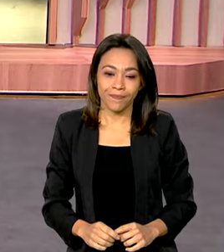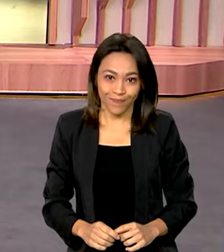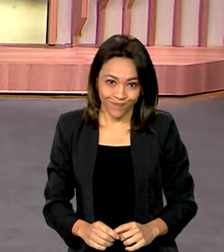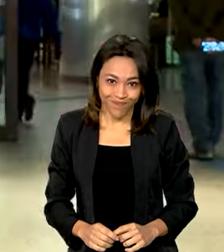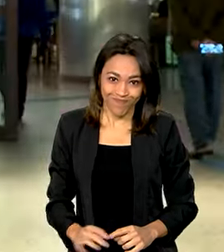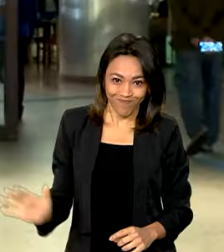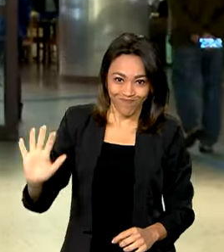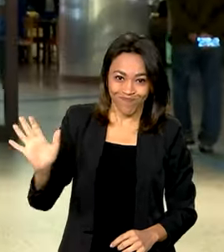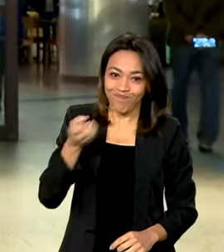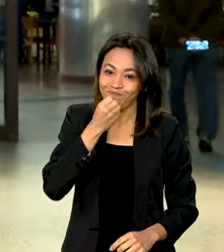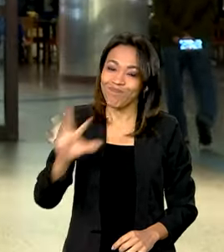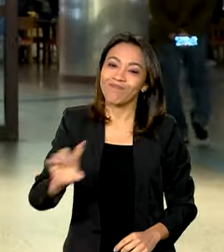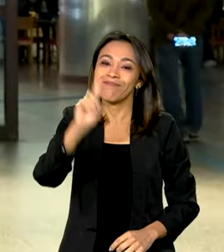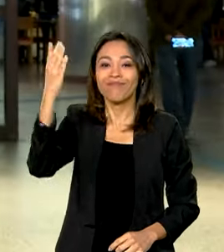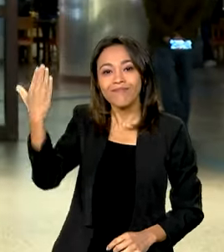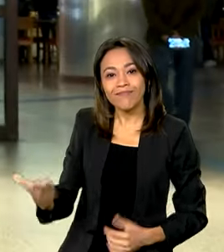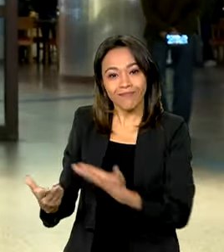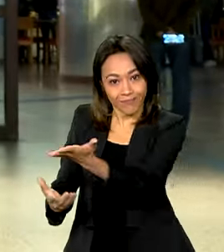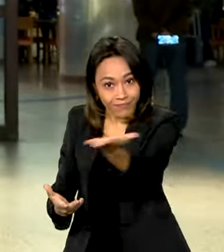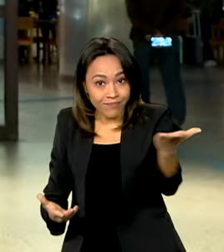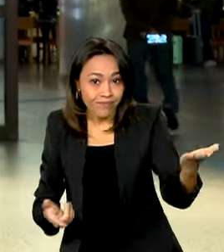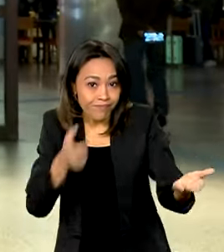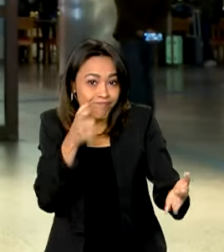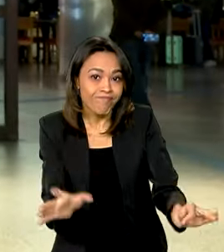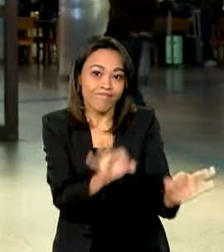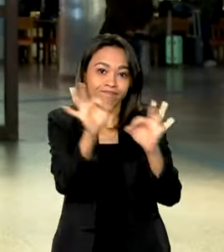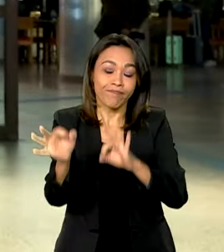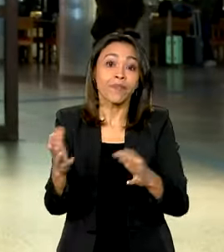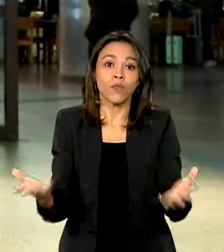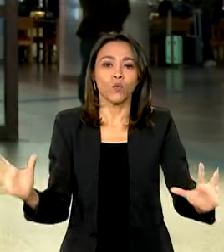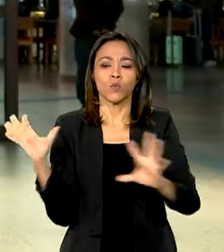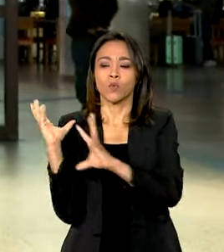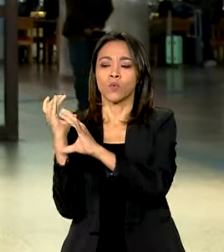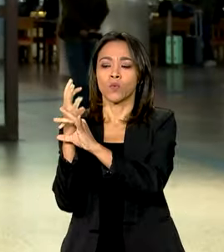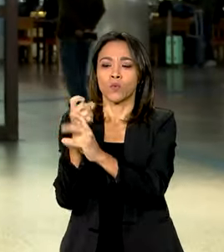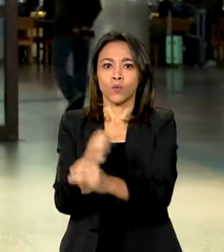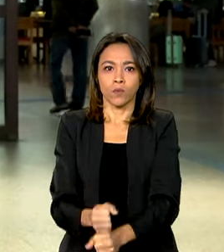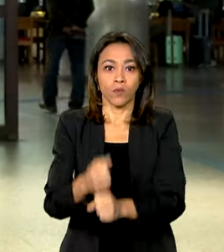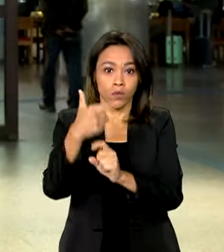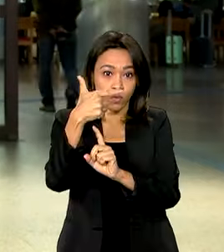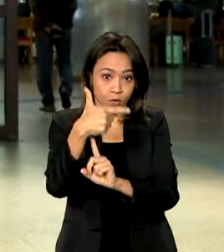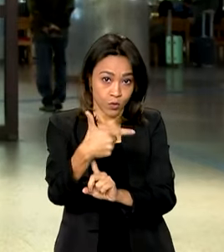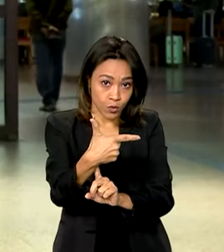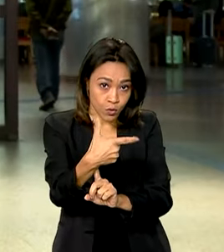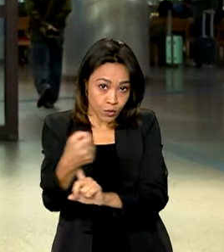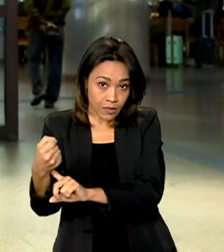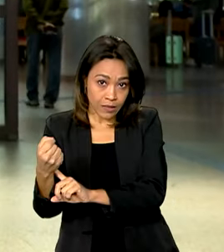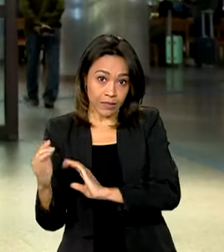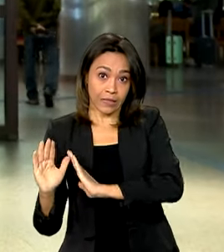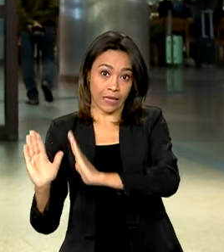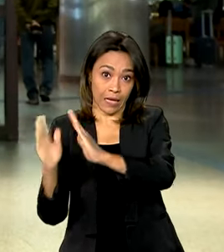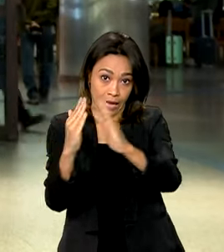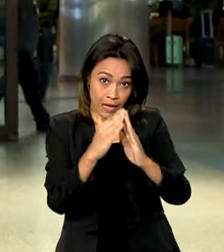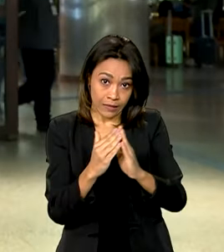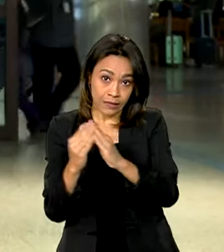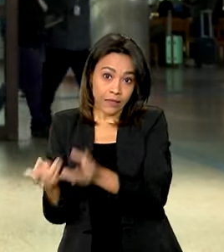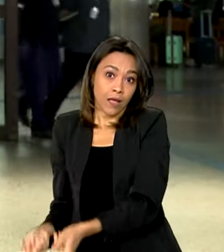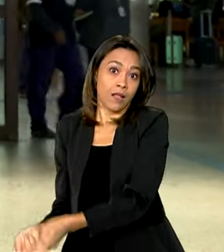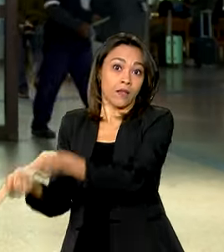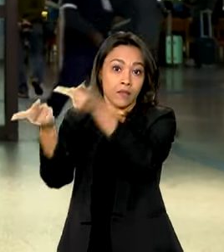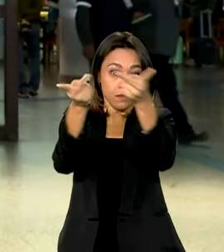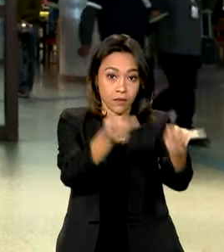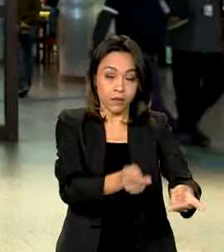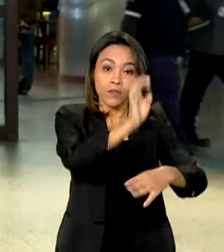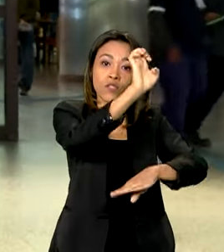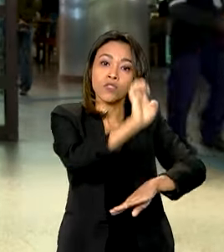Oi, Vanessa. Bom dia a você, bom dia a todos. Olha, no total serão 200 casas que serão enviadas ao Rio